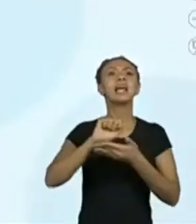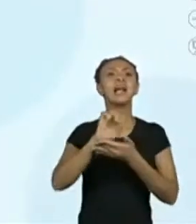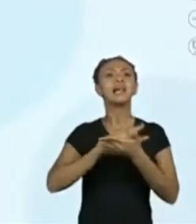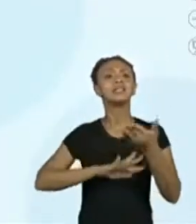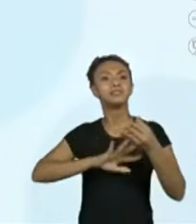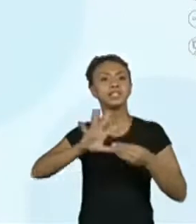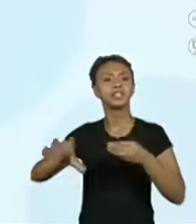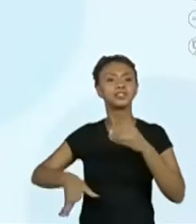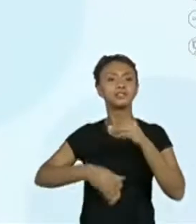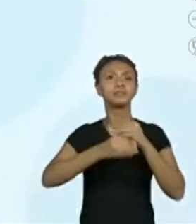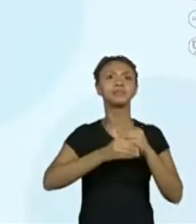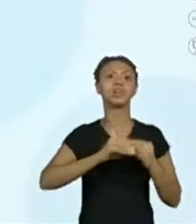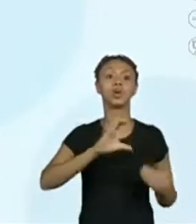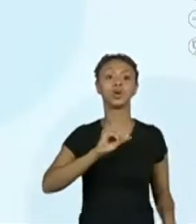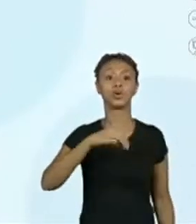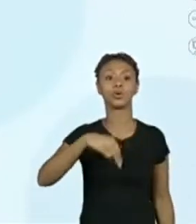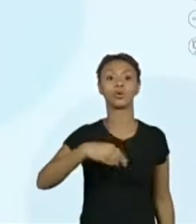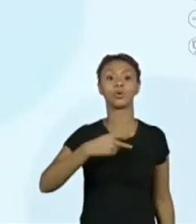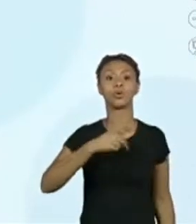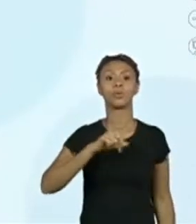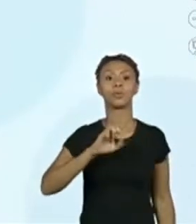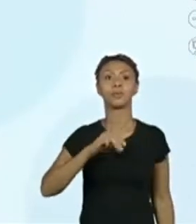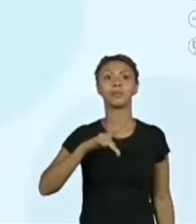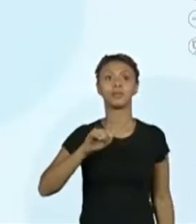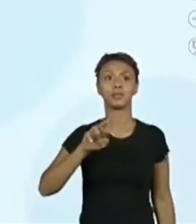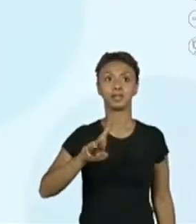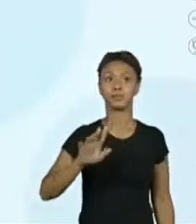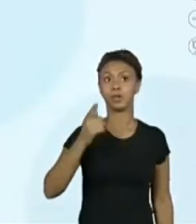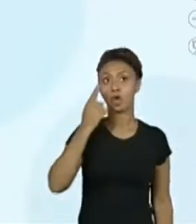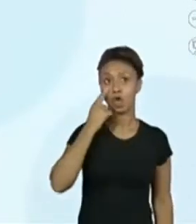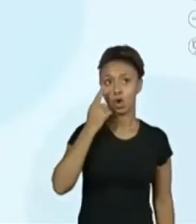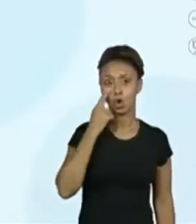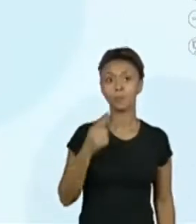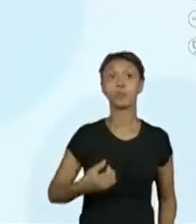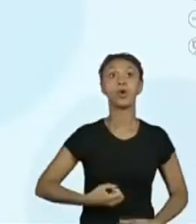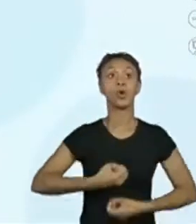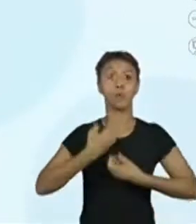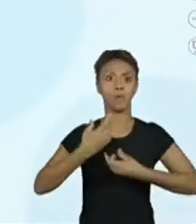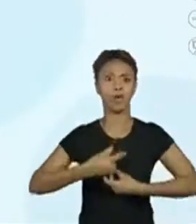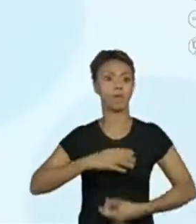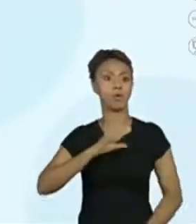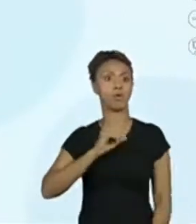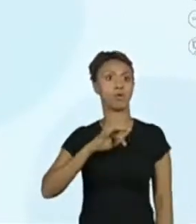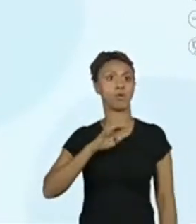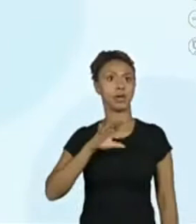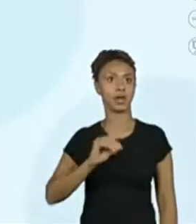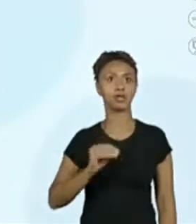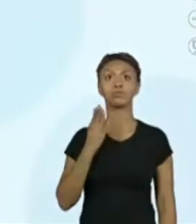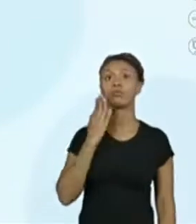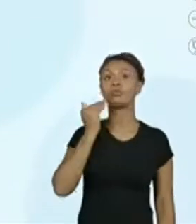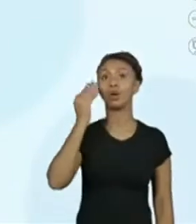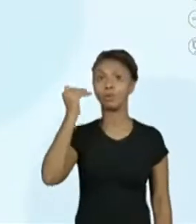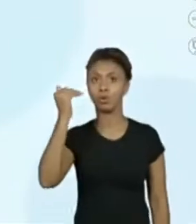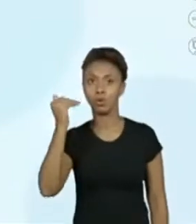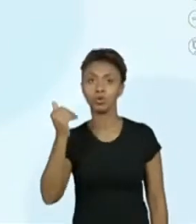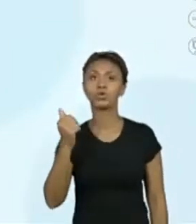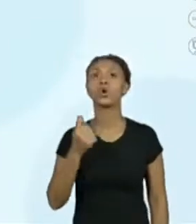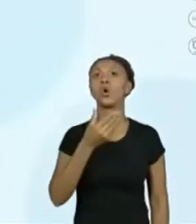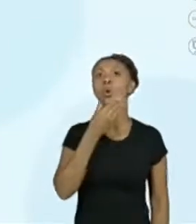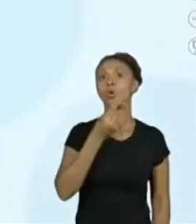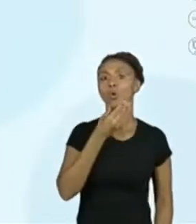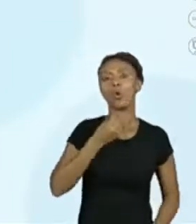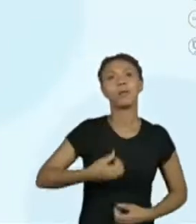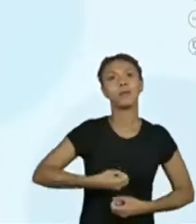dizer... Vejamos um poema concreto, famoso, do poeta concretista